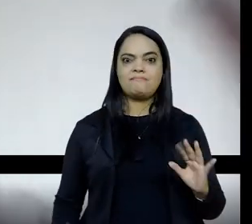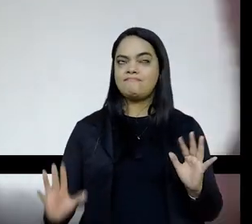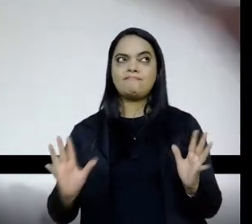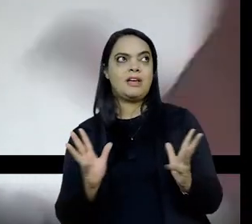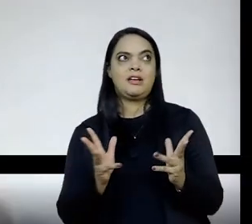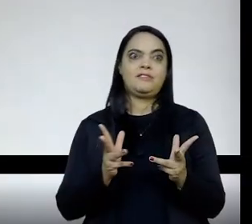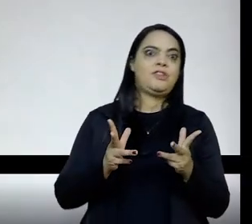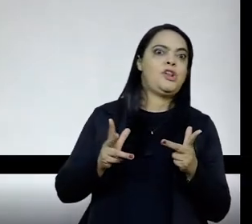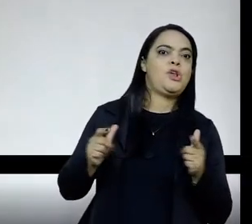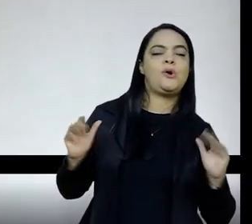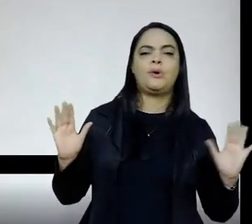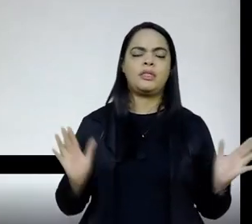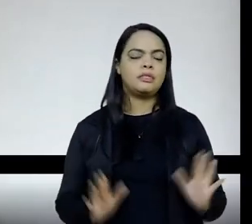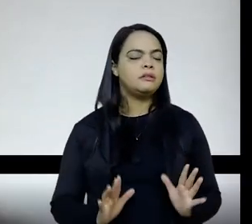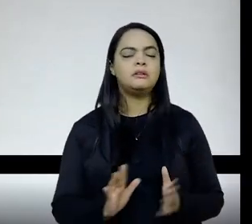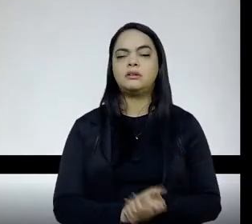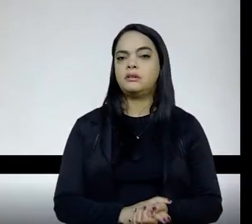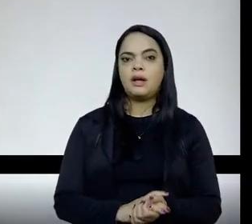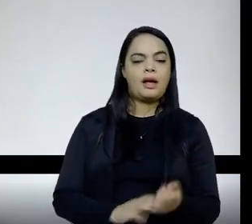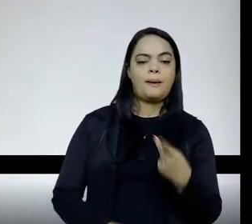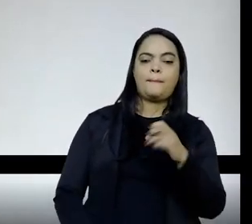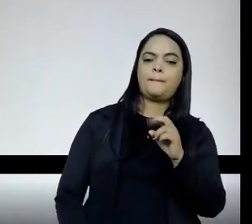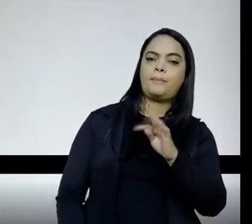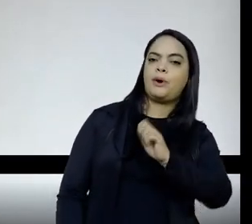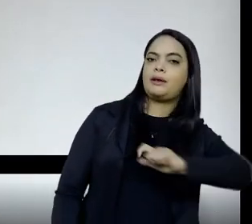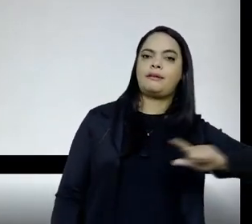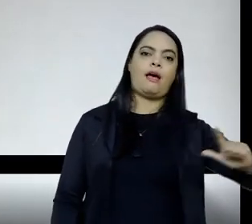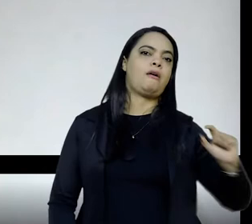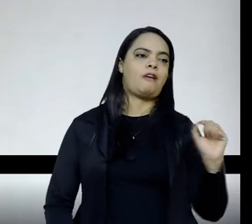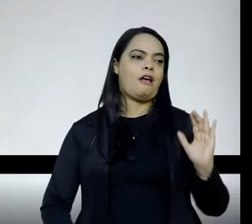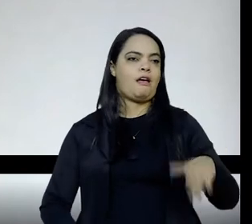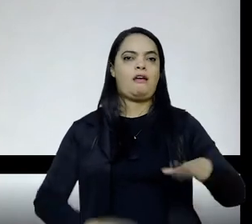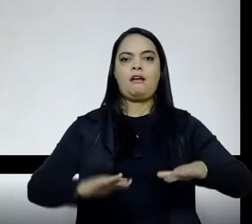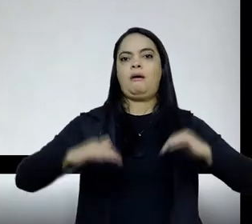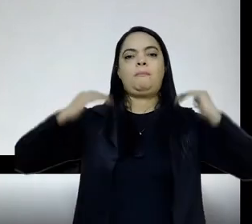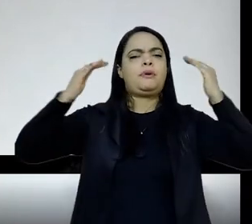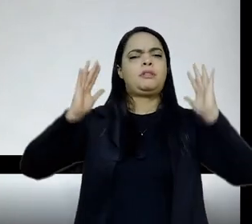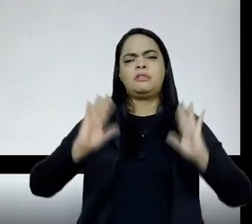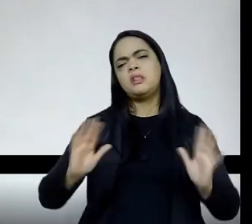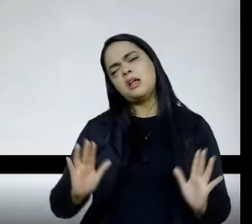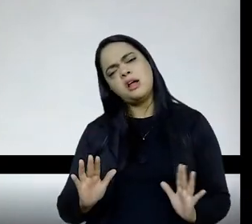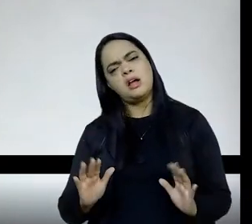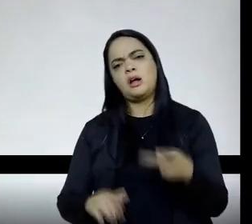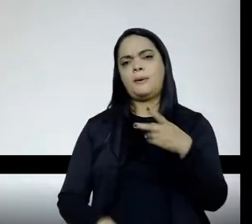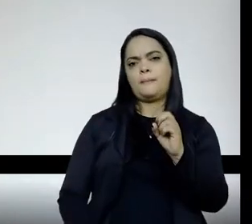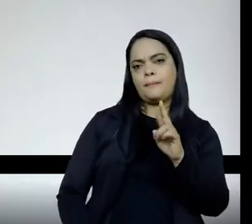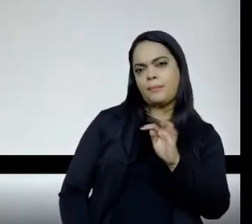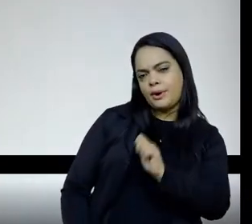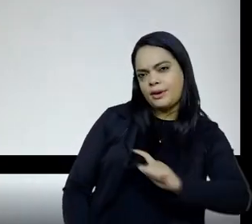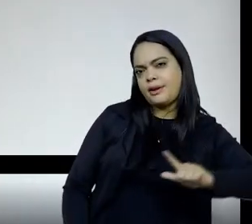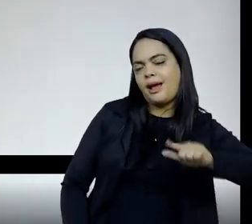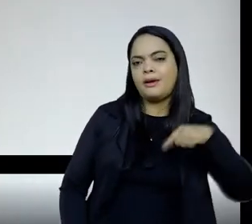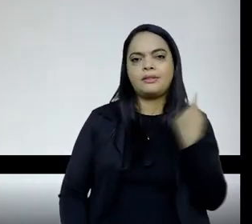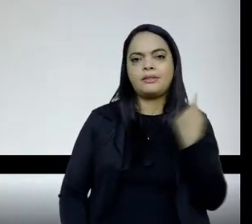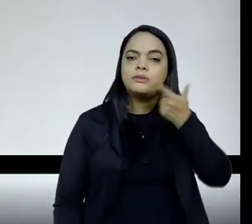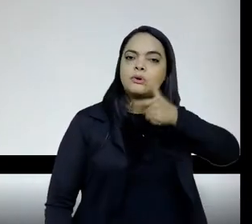tem, vai, assim, e que o portal é isso, não, o portal é parte dessa nossa luta, é muito